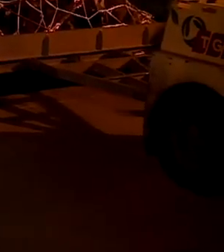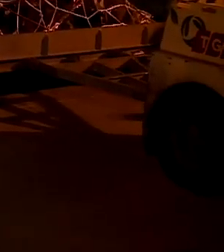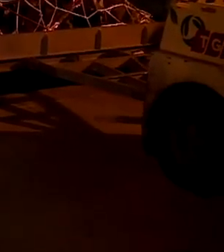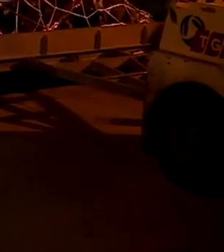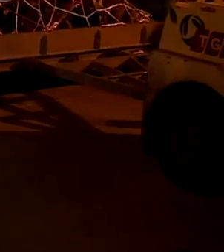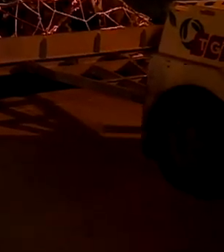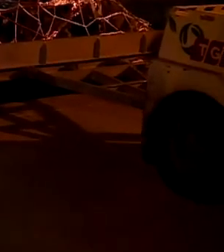Legenda por